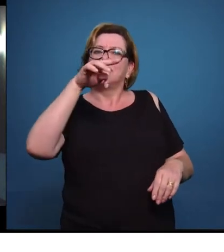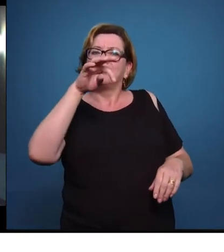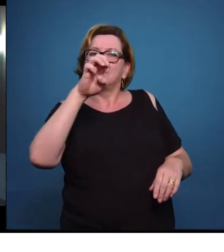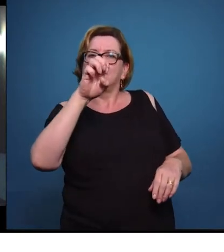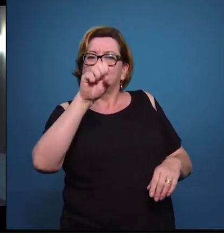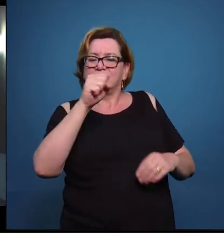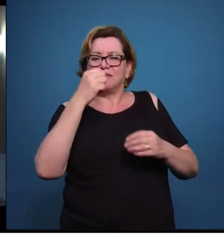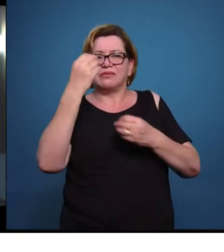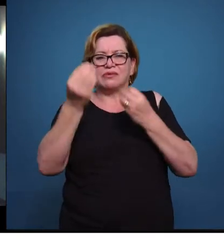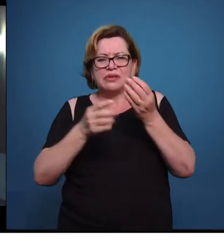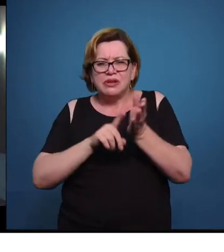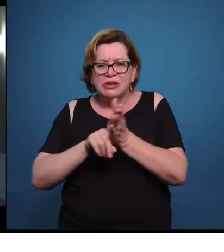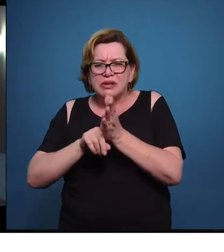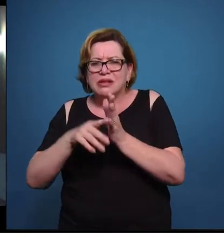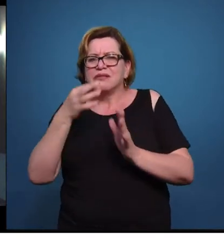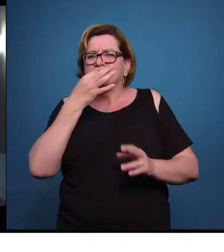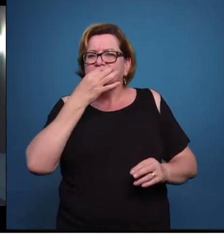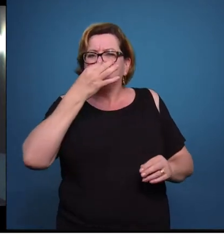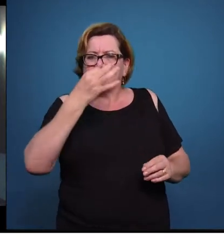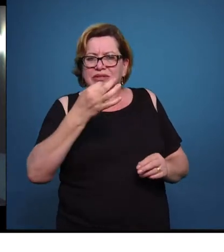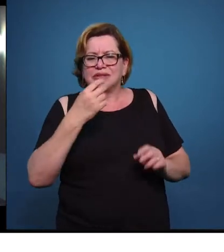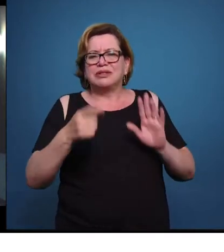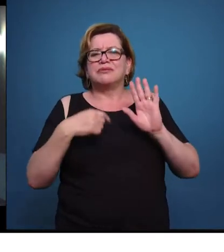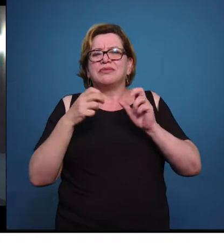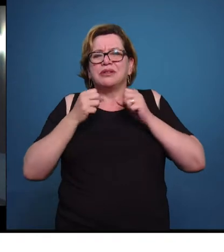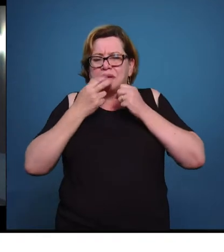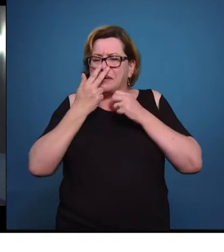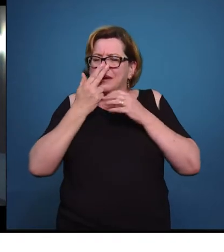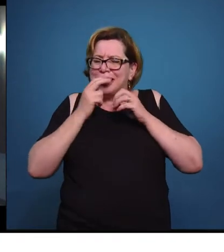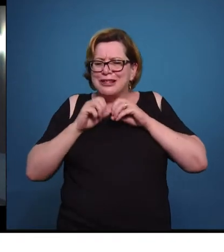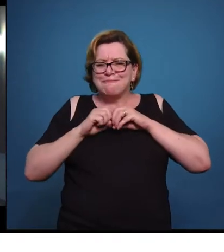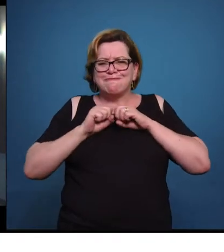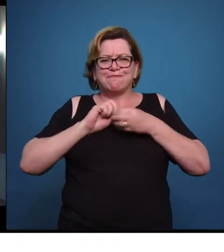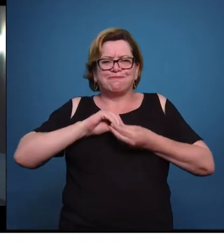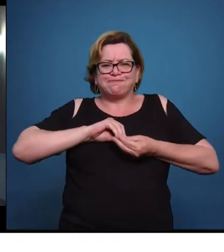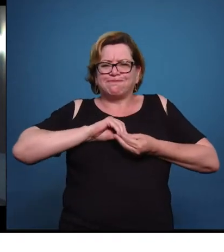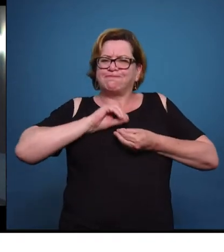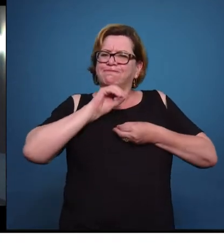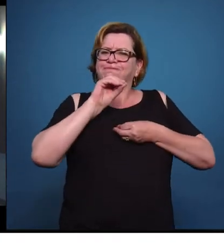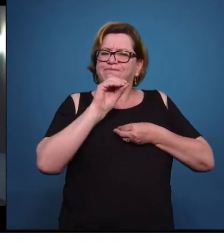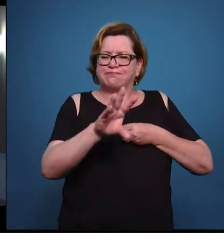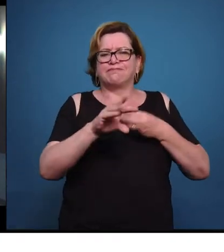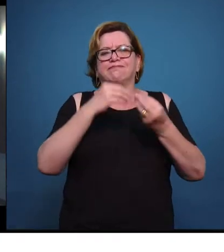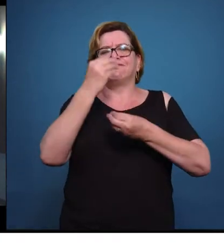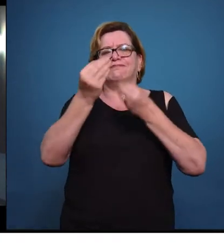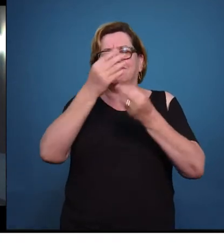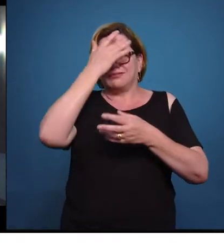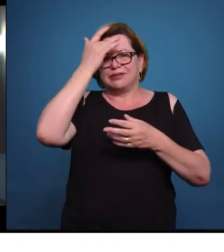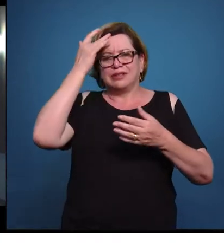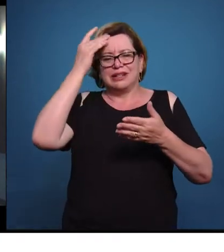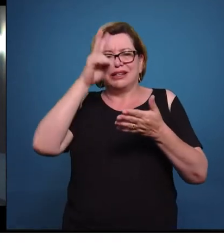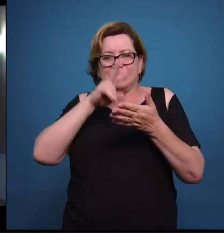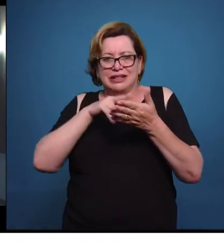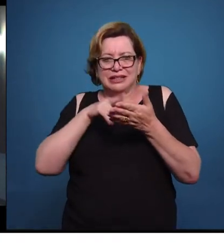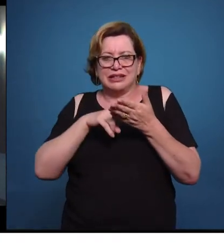contraponto. E isso passa para quem está lendo, embora está diminuindo o número de leitores